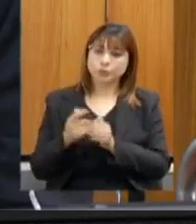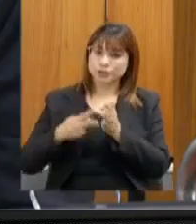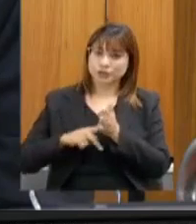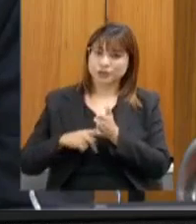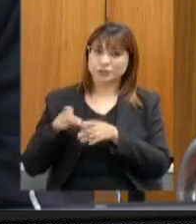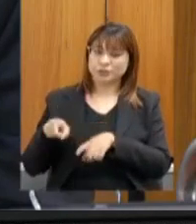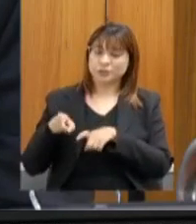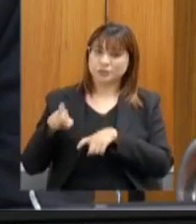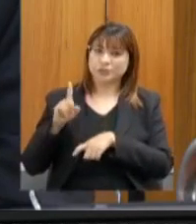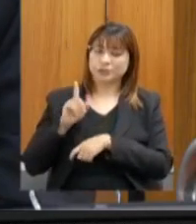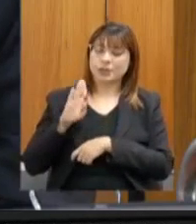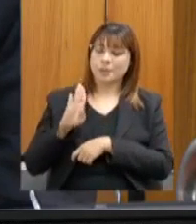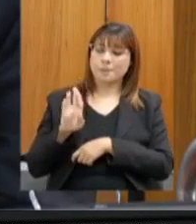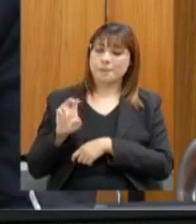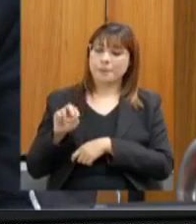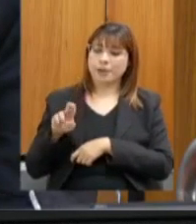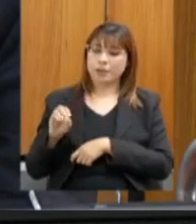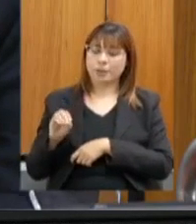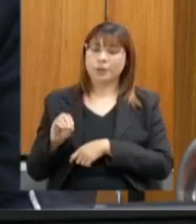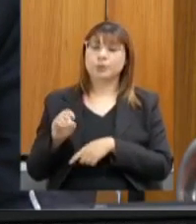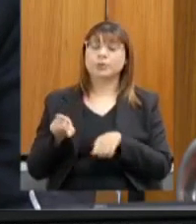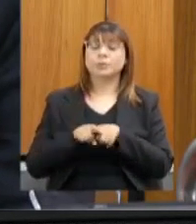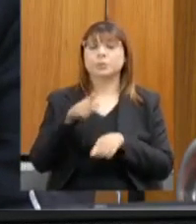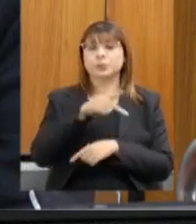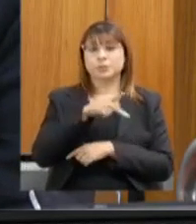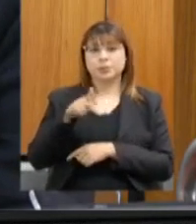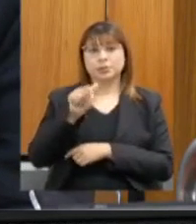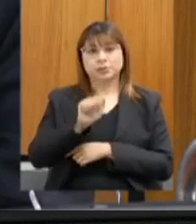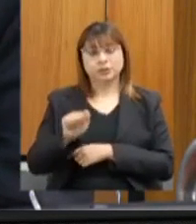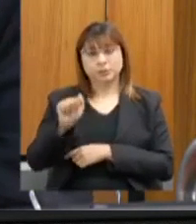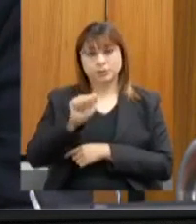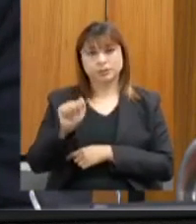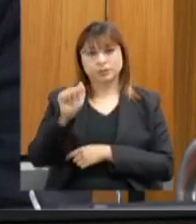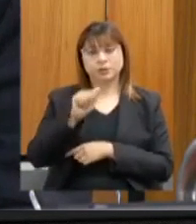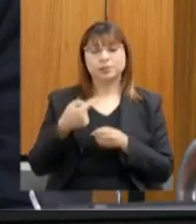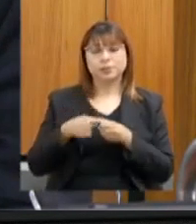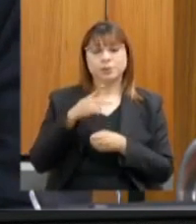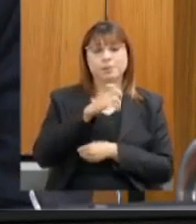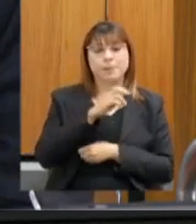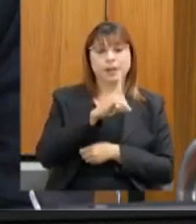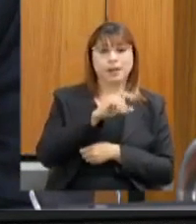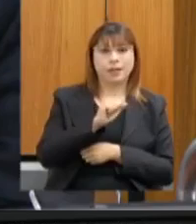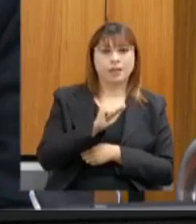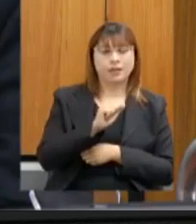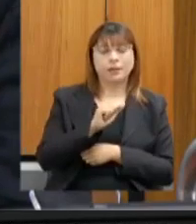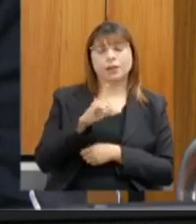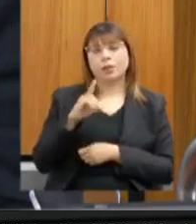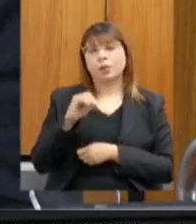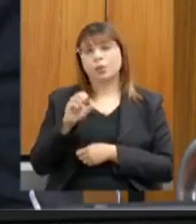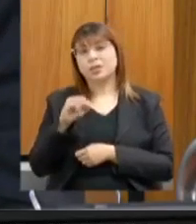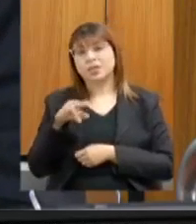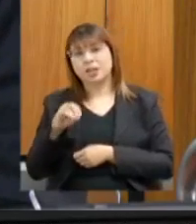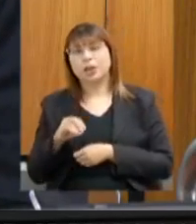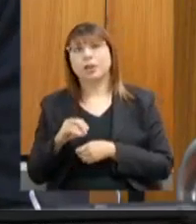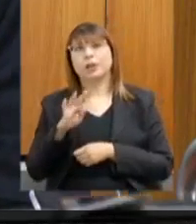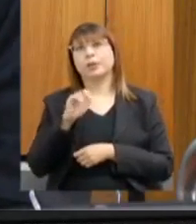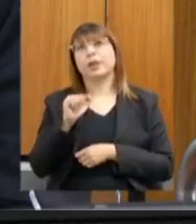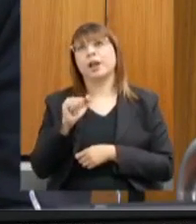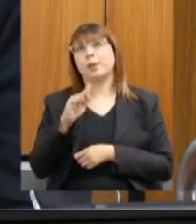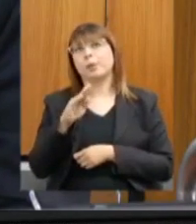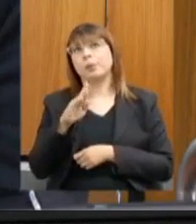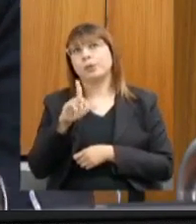abraço lá de Carandaí, aos presidentes de associação de Pedra do Sino, de Chuí, de Tabuleiro,